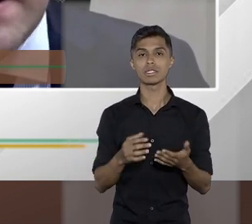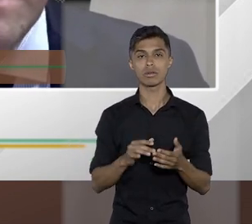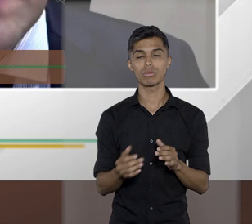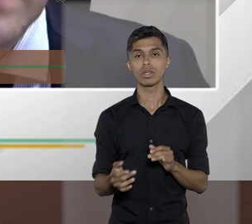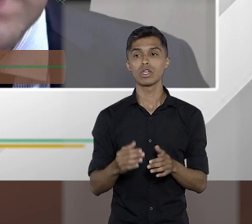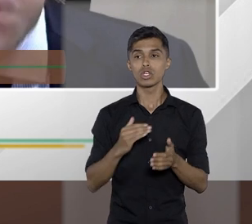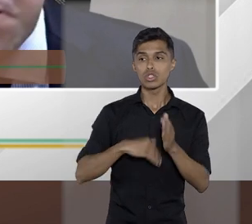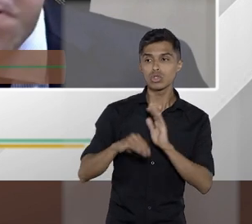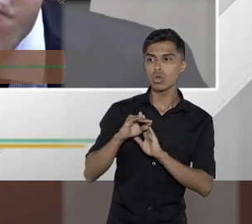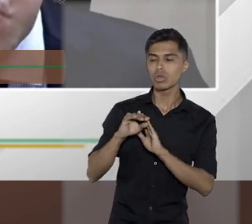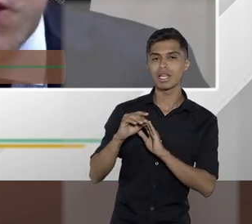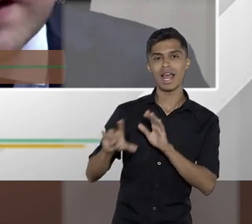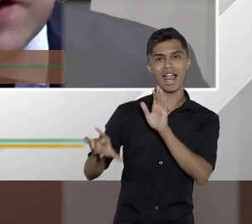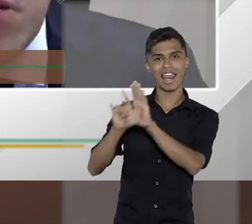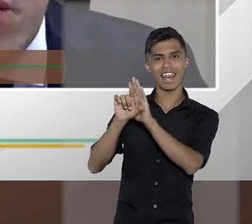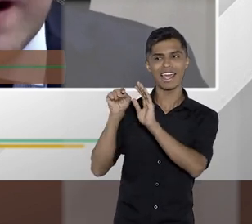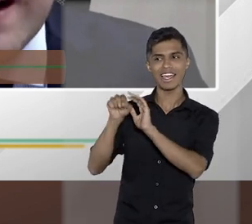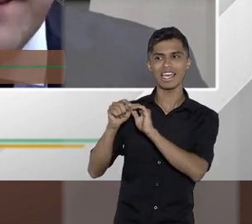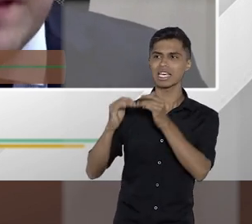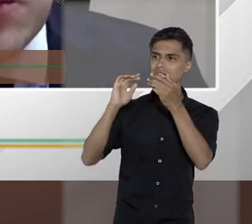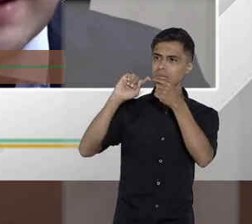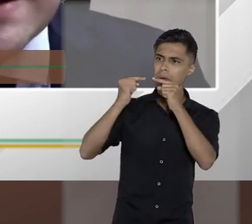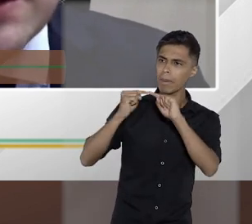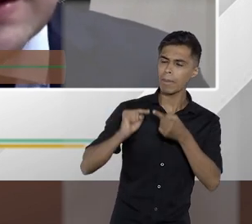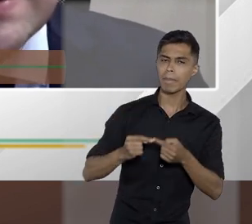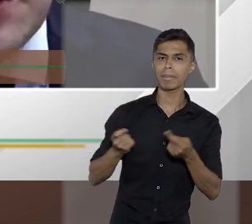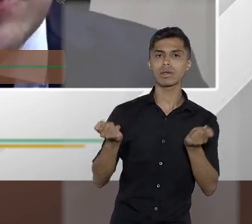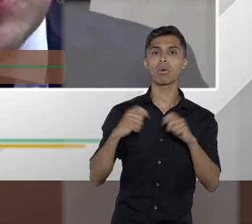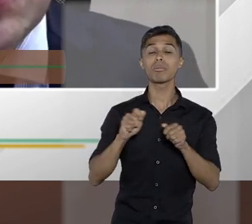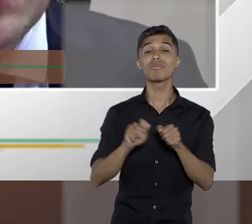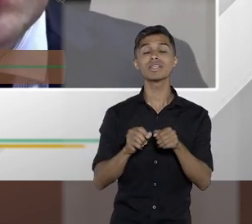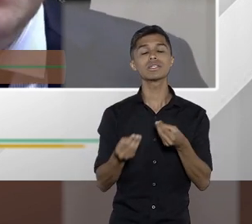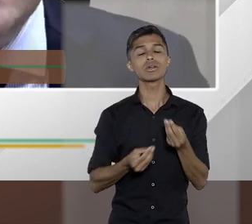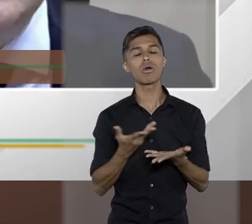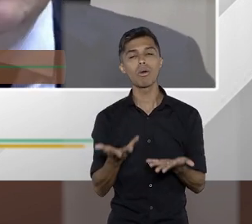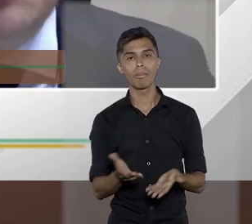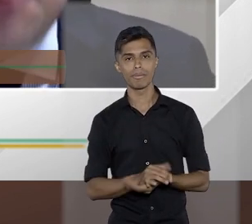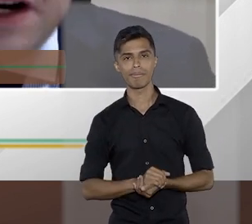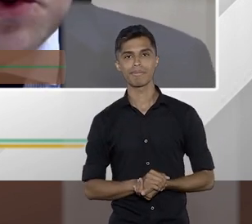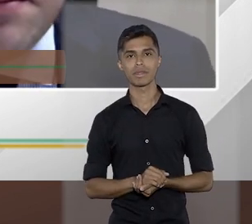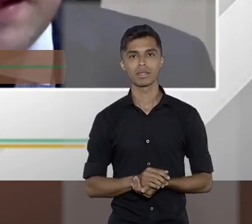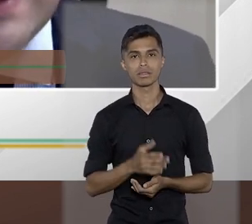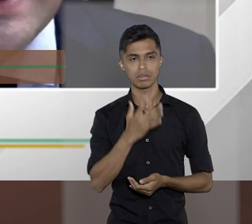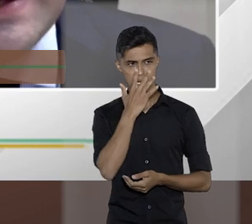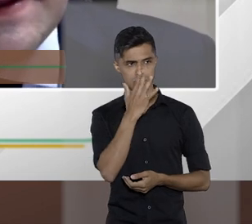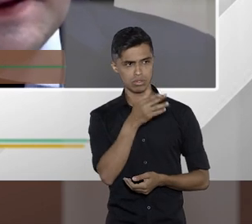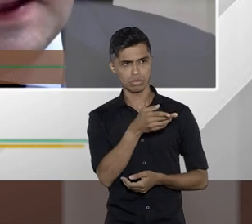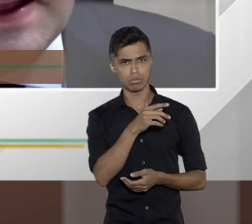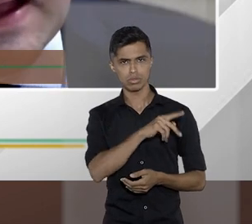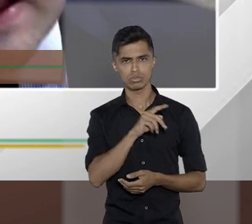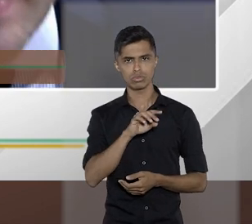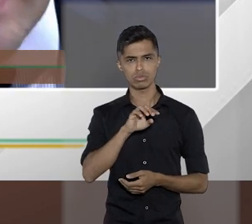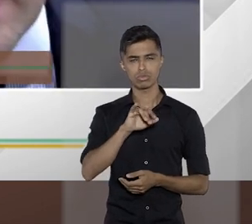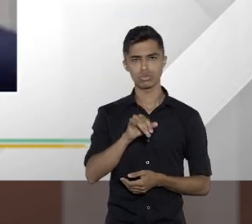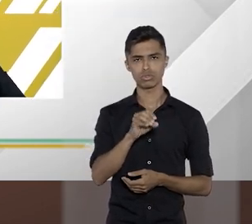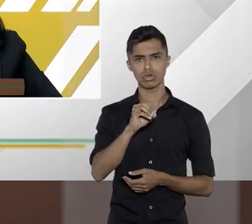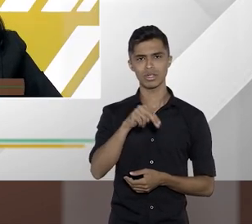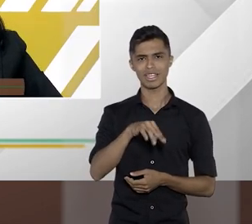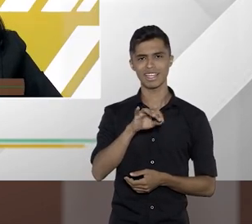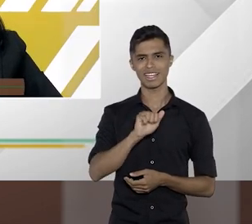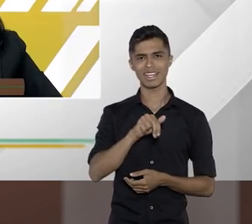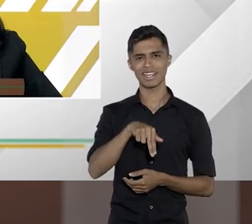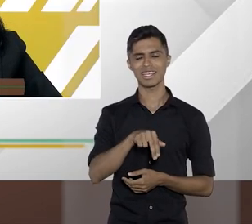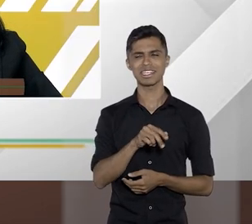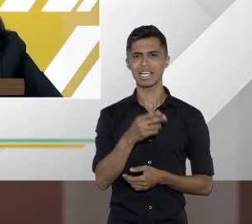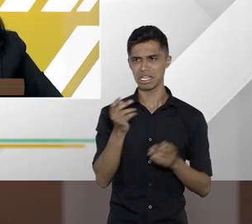requisitos da lei. Não se o professor Jonathan concorda com essa situação aí dos municípios particularmente. Por favor,